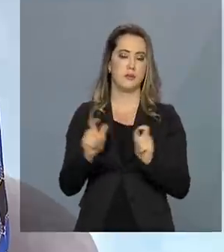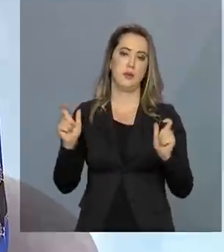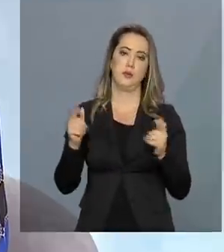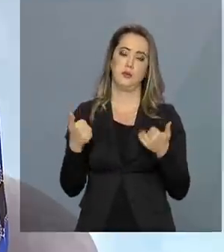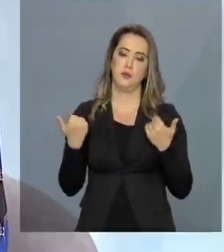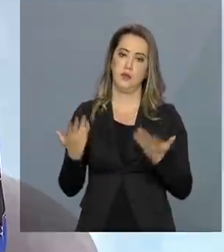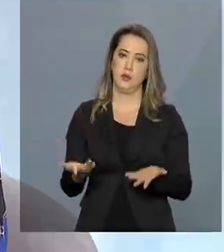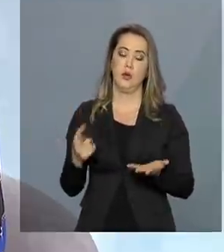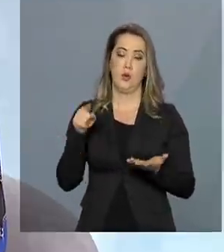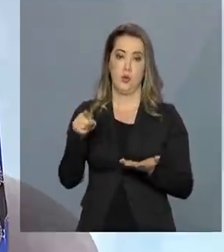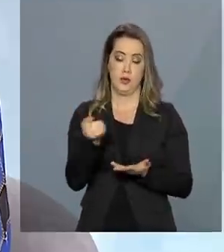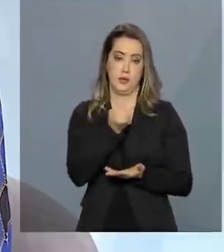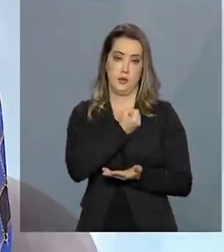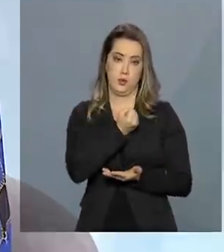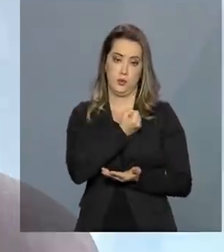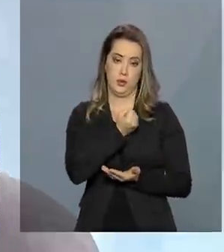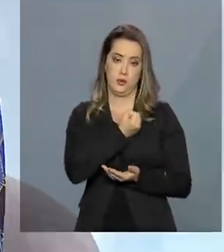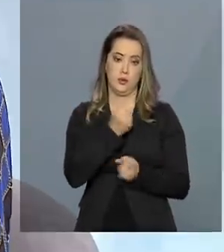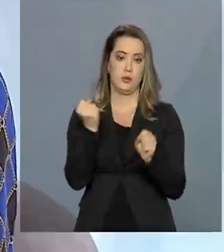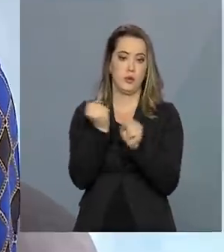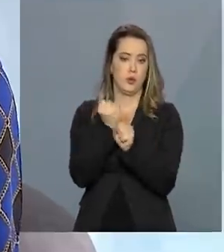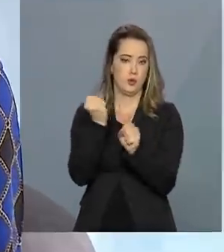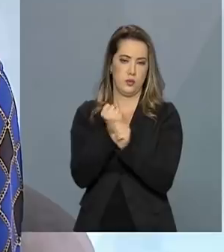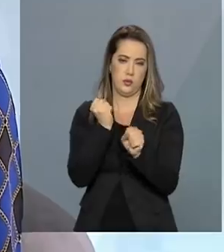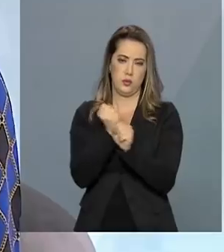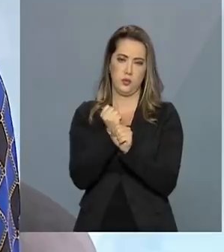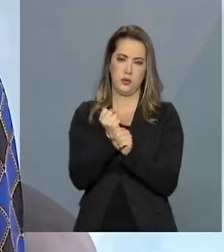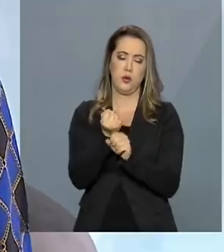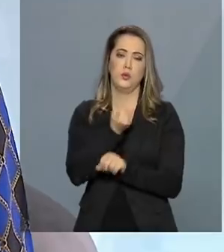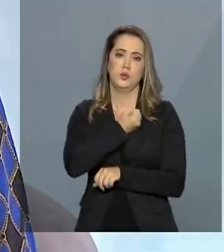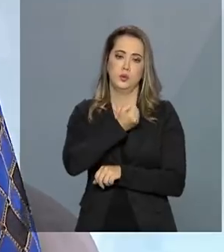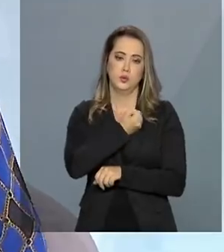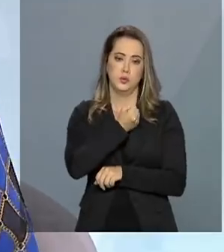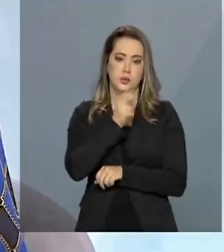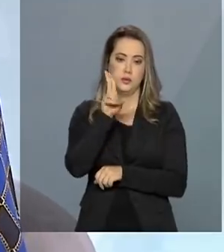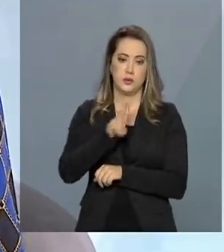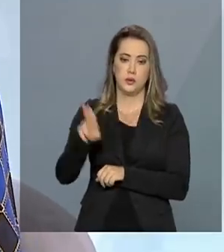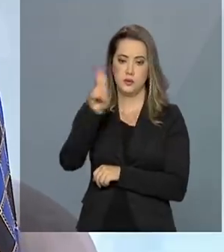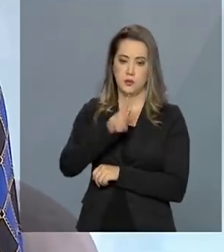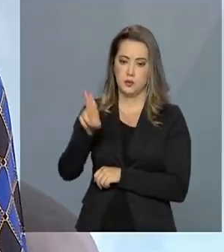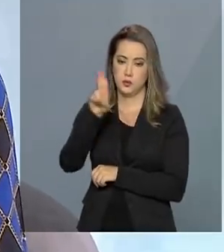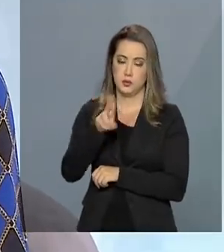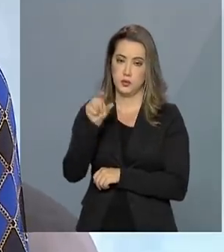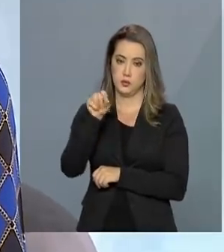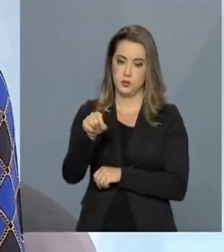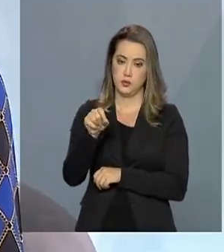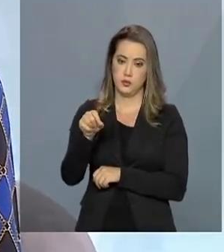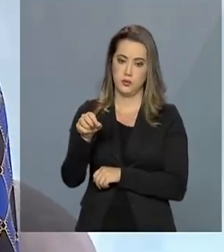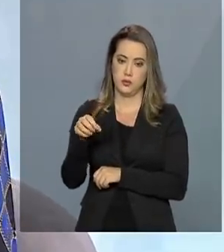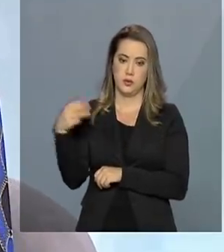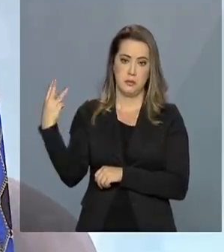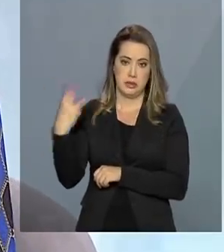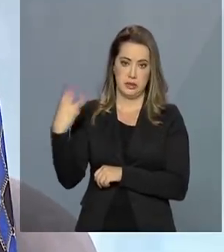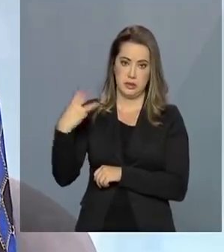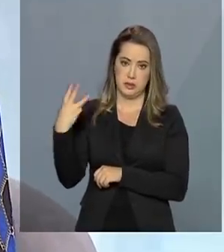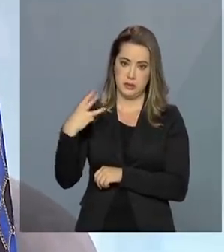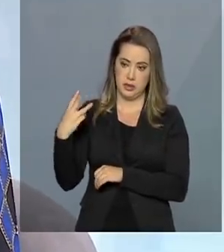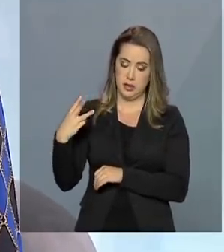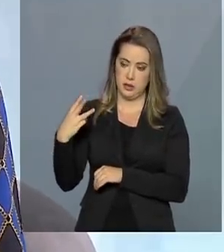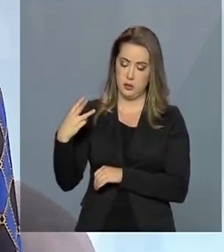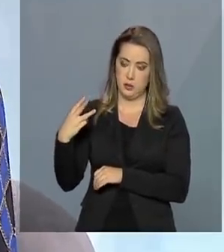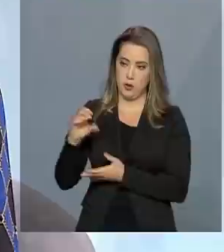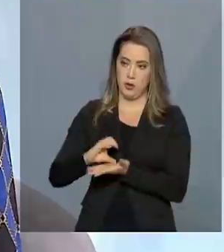Com esses dados e com a construção dos indicadores que vão ser utilizados para a terceira complementação,